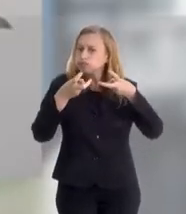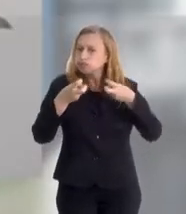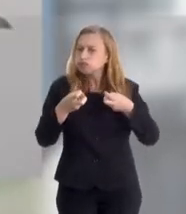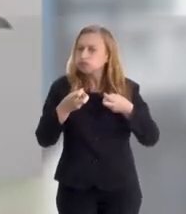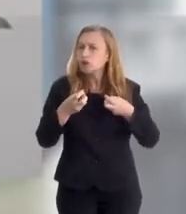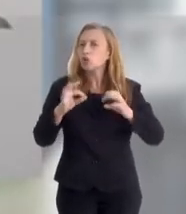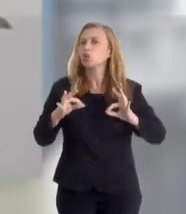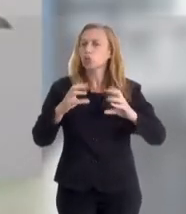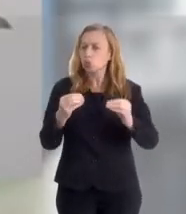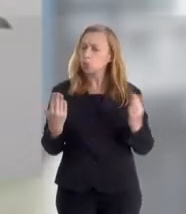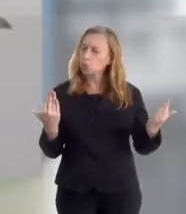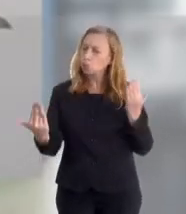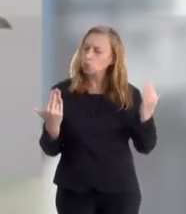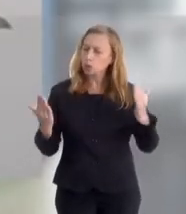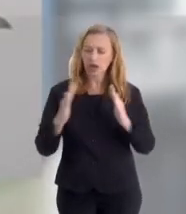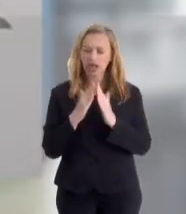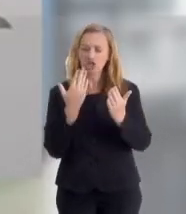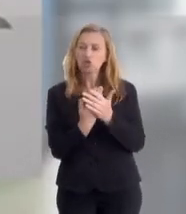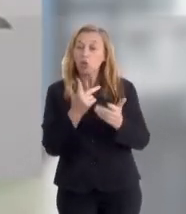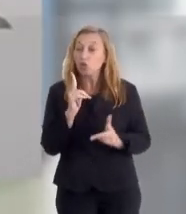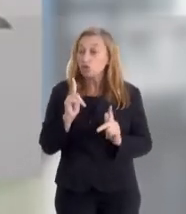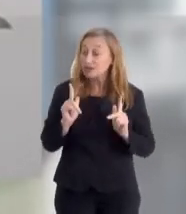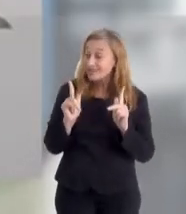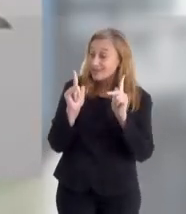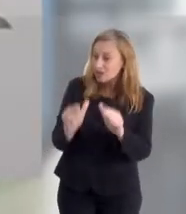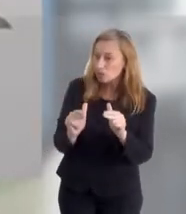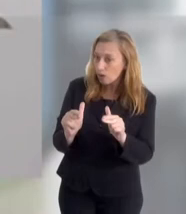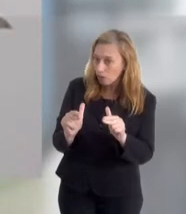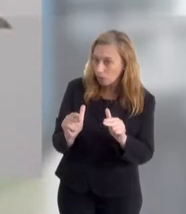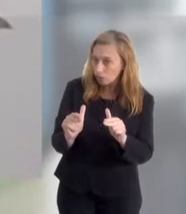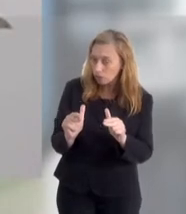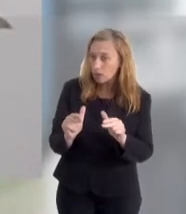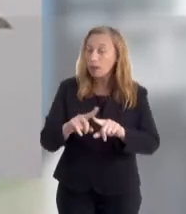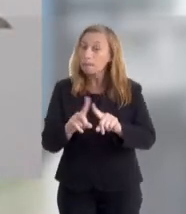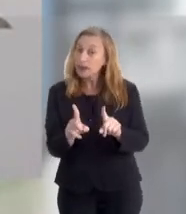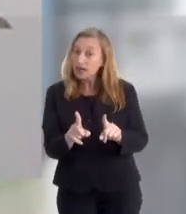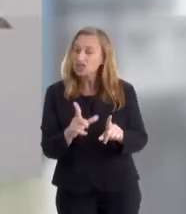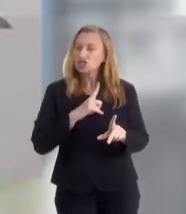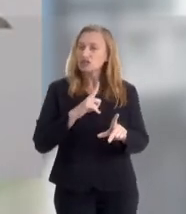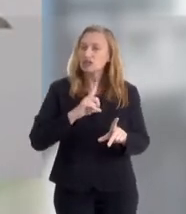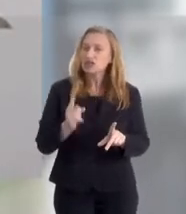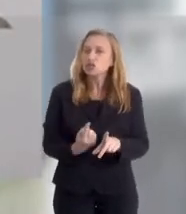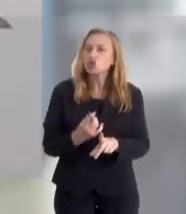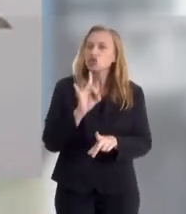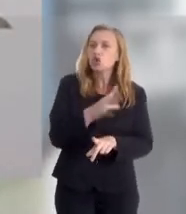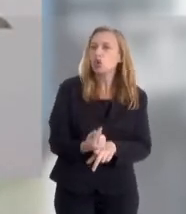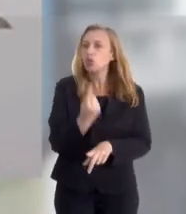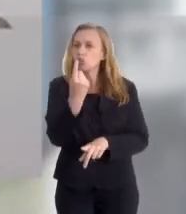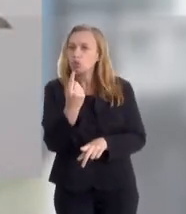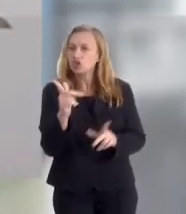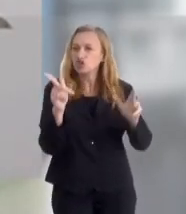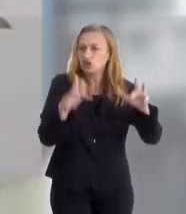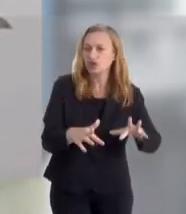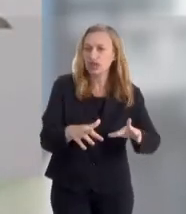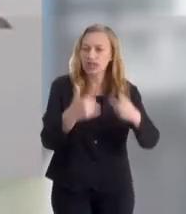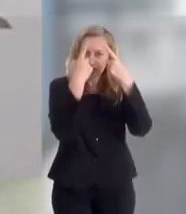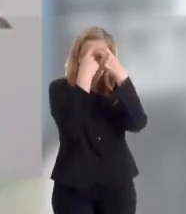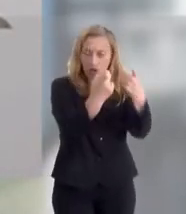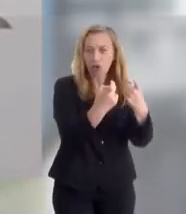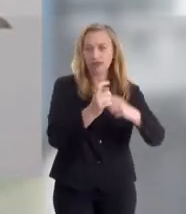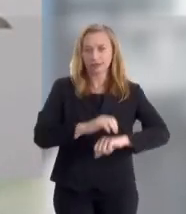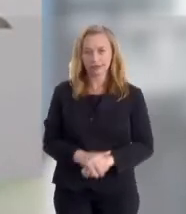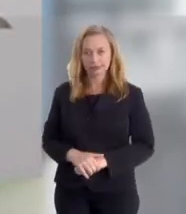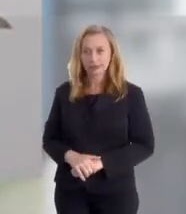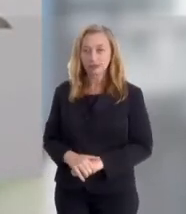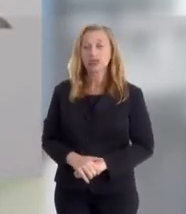Então, a gente queria comparar escolas que fossem parecidas no nível socioeconômico, mas que tivessem como única diferença a